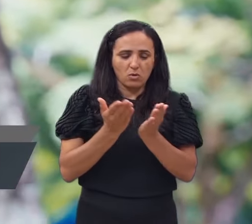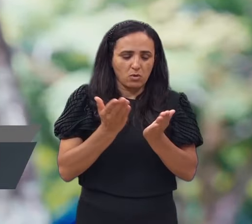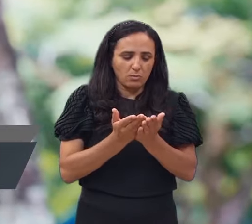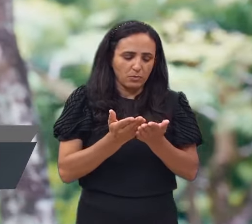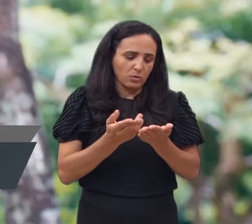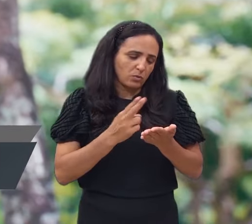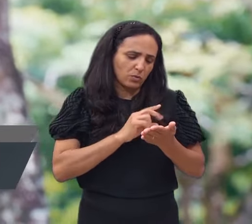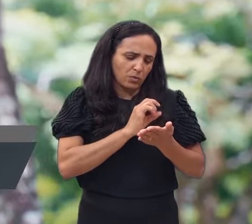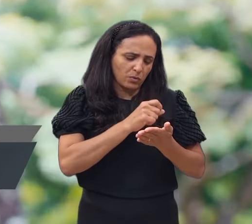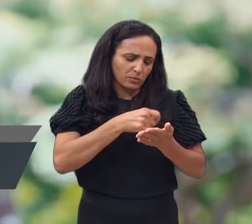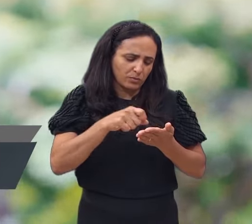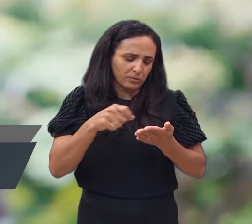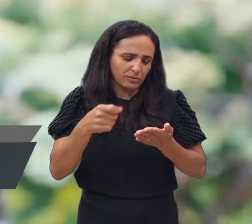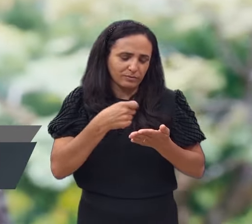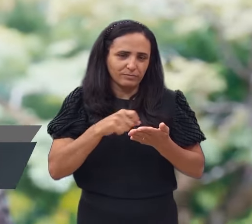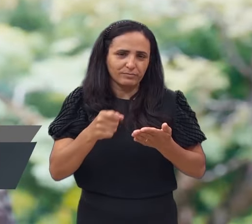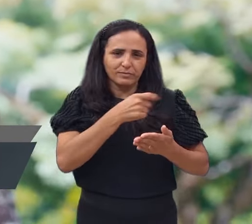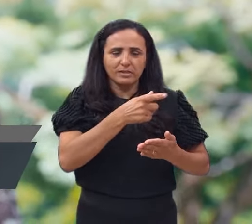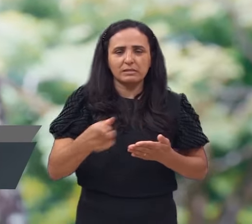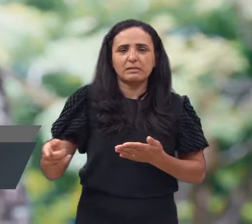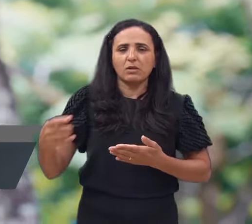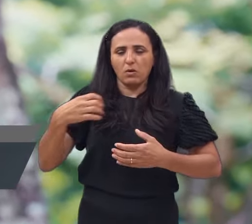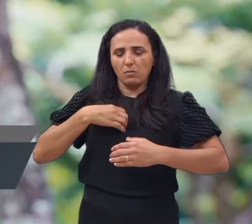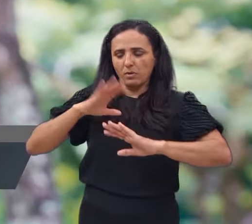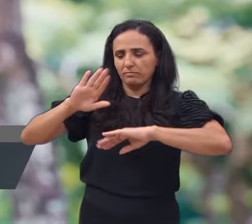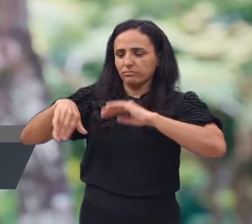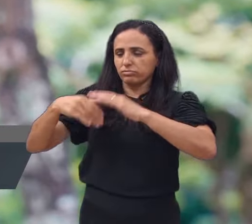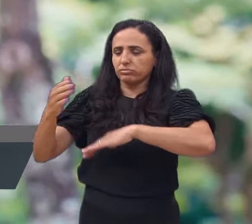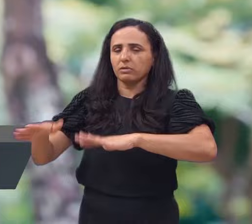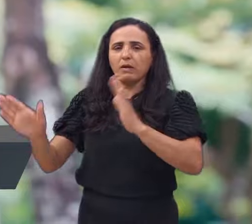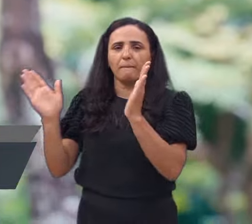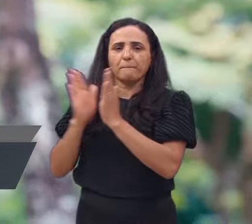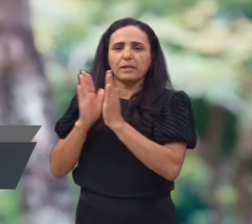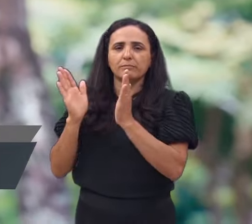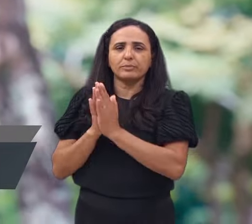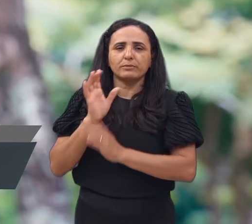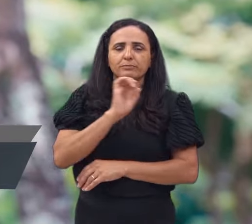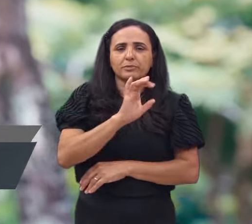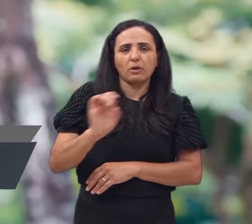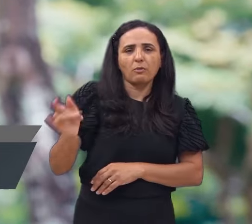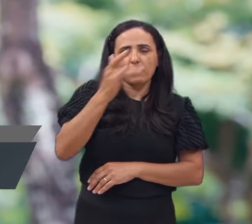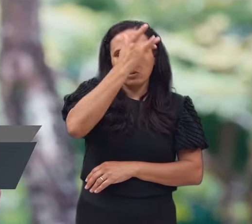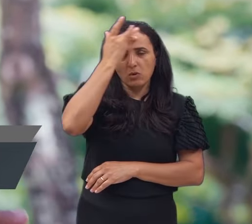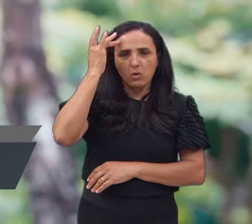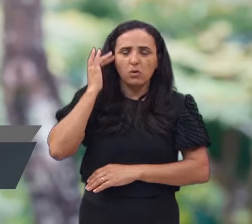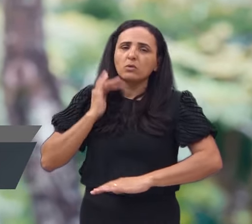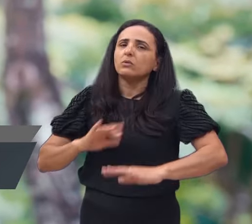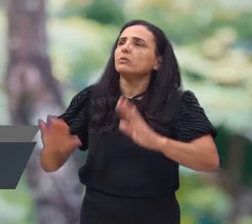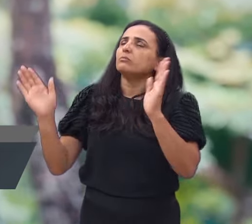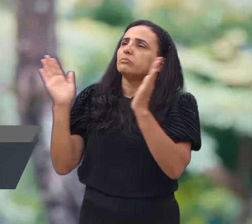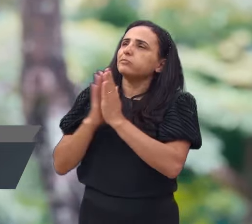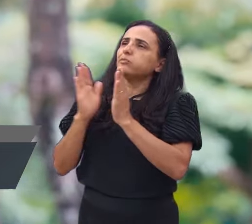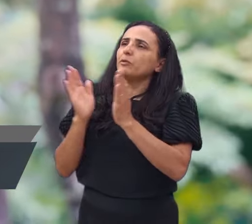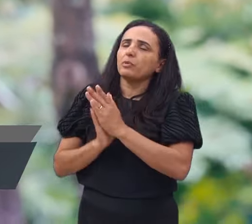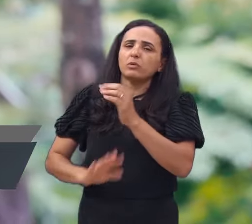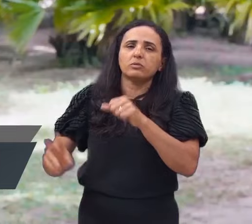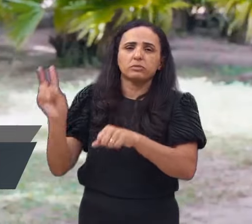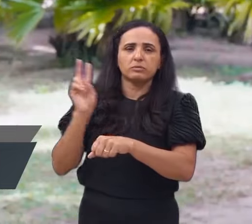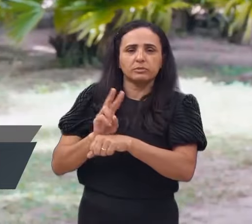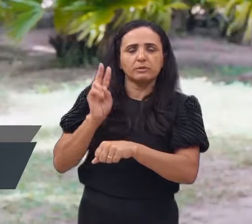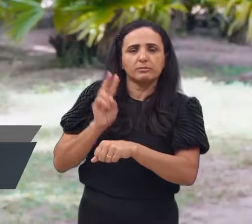escrito um novo nome, o qual ninguém conhece, exceto aquele que